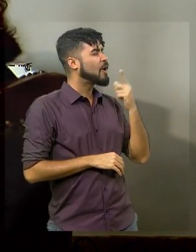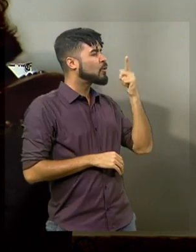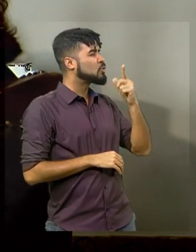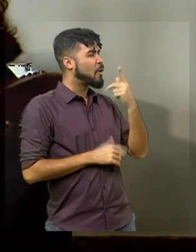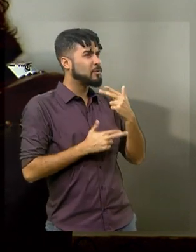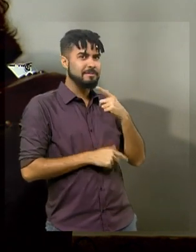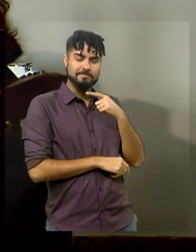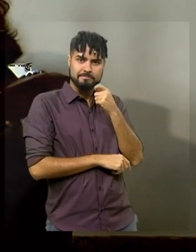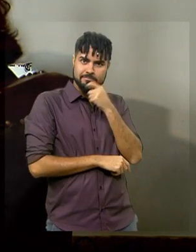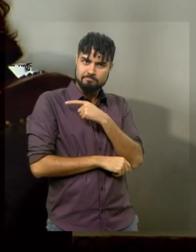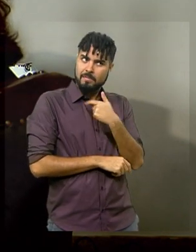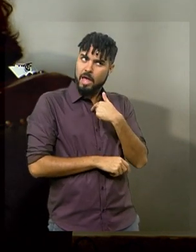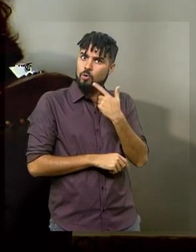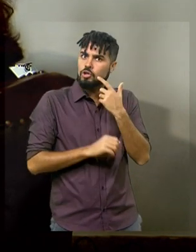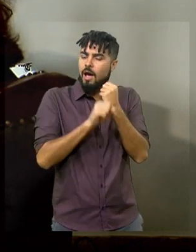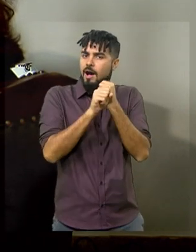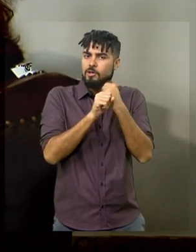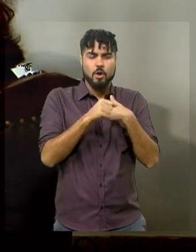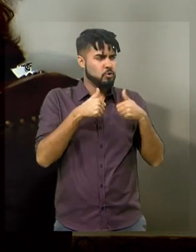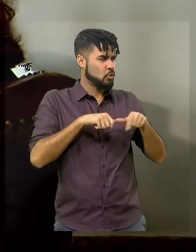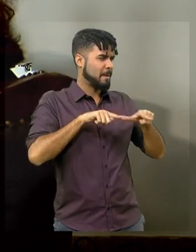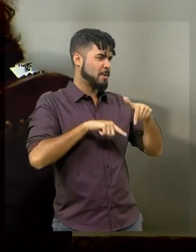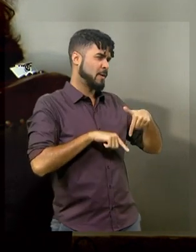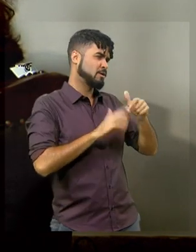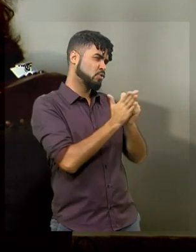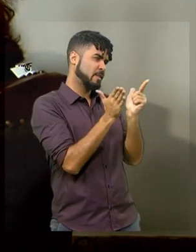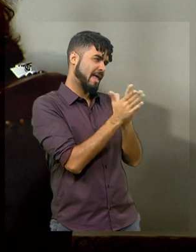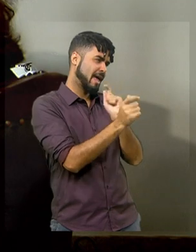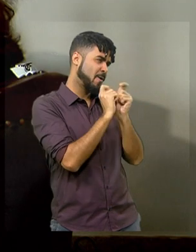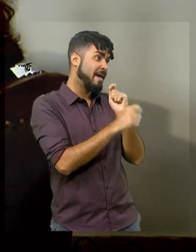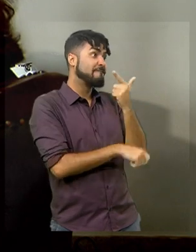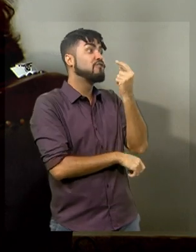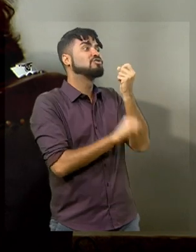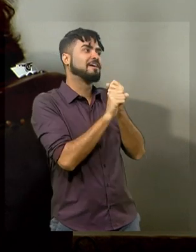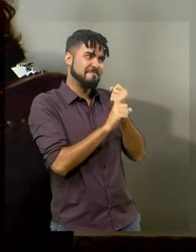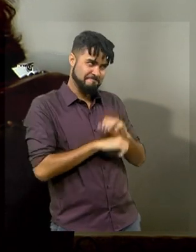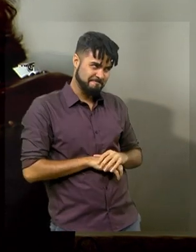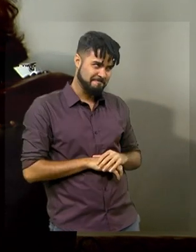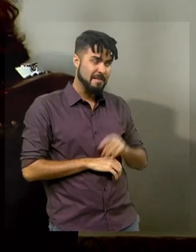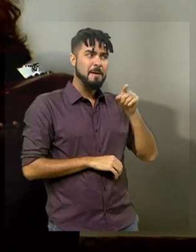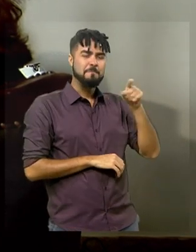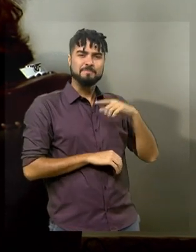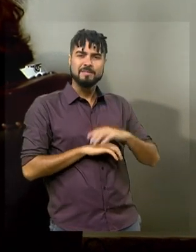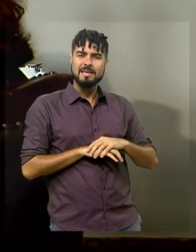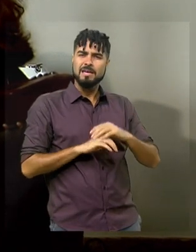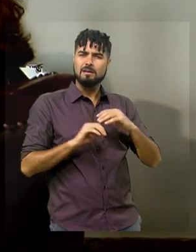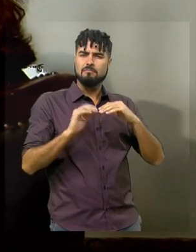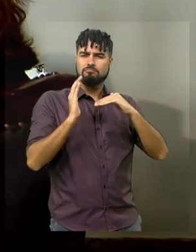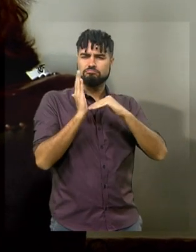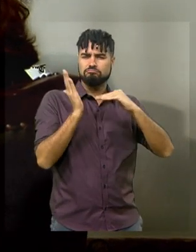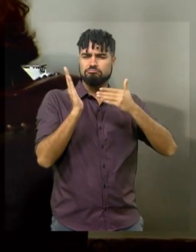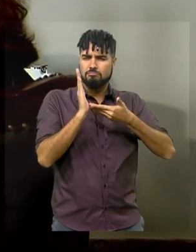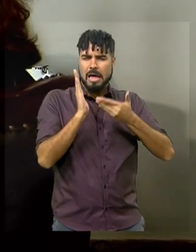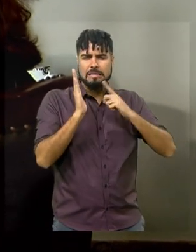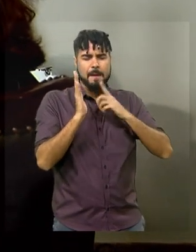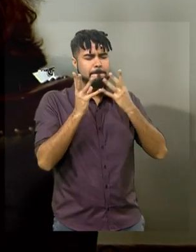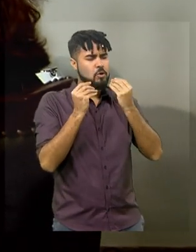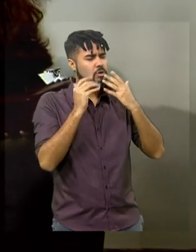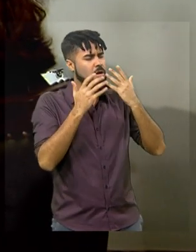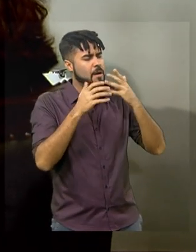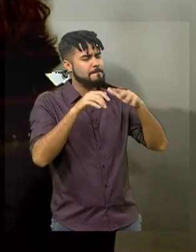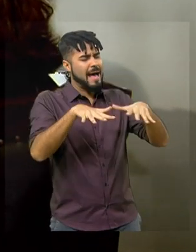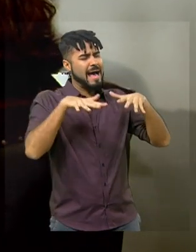aqui. Para quem está dentro desse congresso, eu também estou aqui há 20 anos. No plenário, a gente sabe aquele furdunço que é.